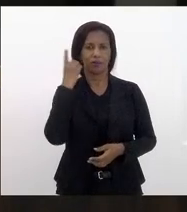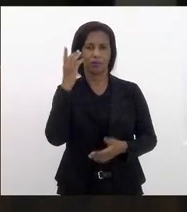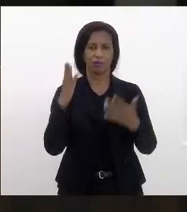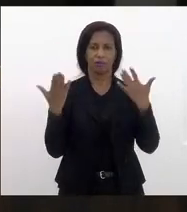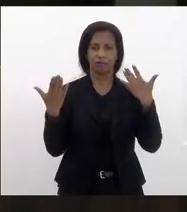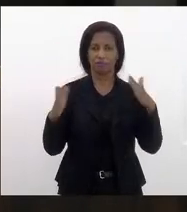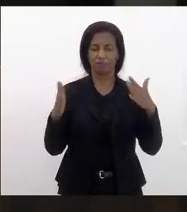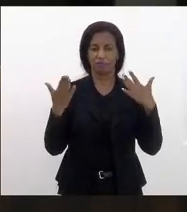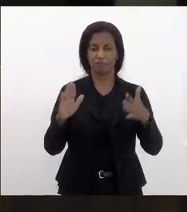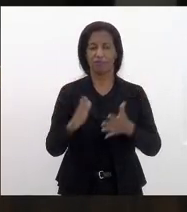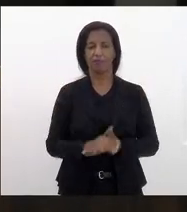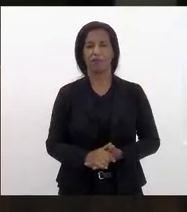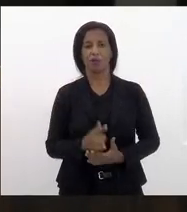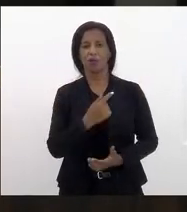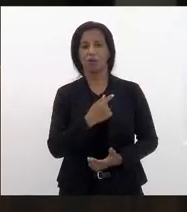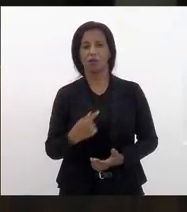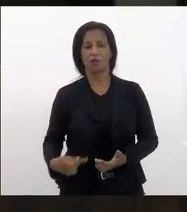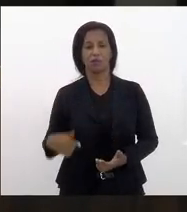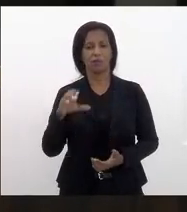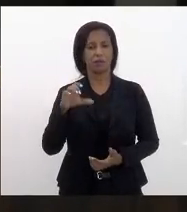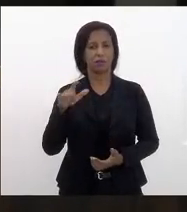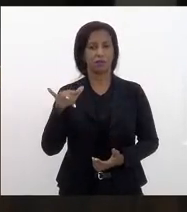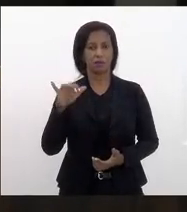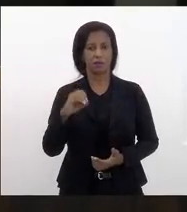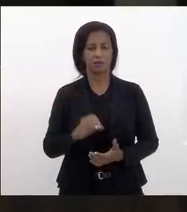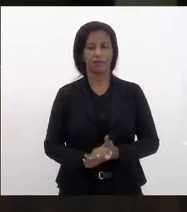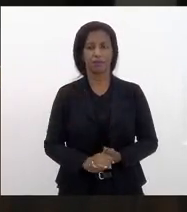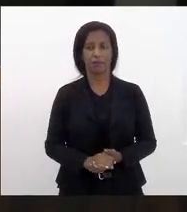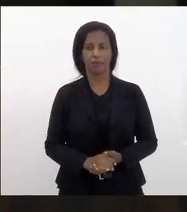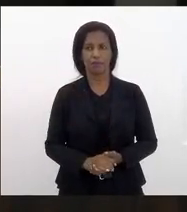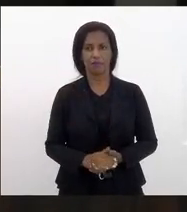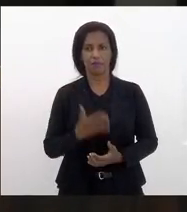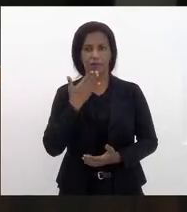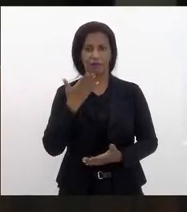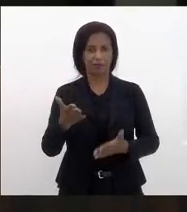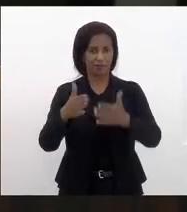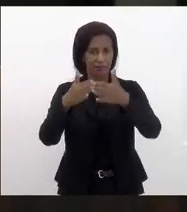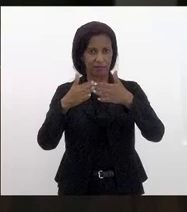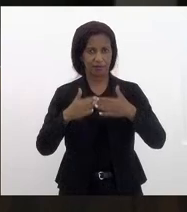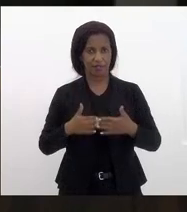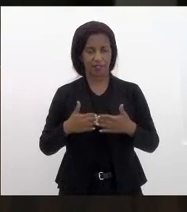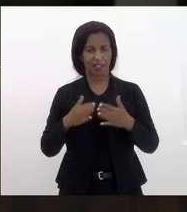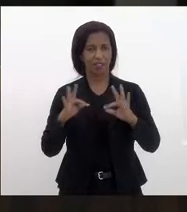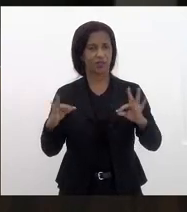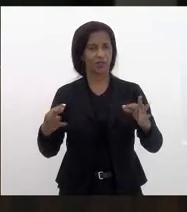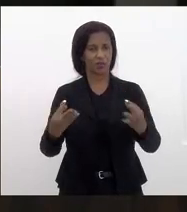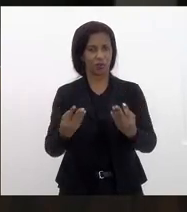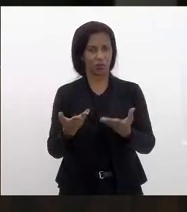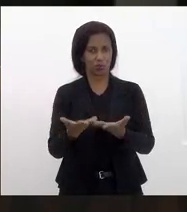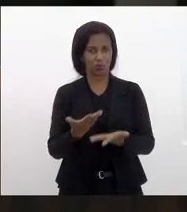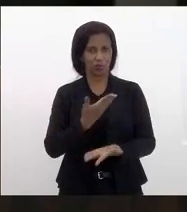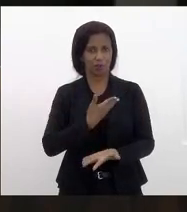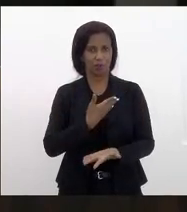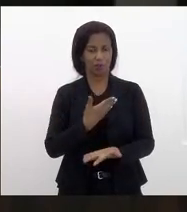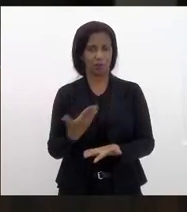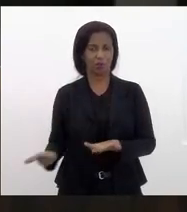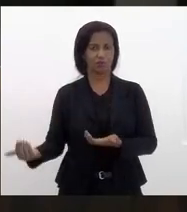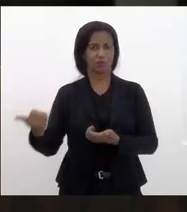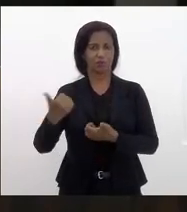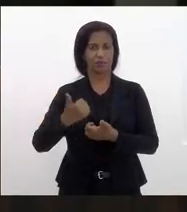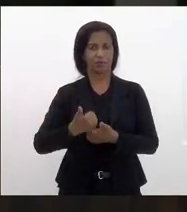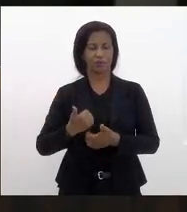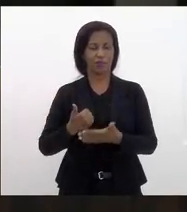parabéns ao governador Cláudio Castro, e eu peço licença aos nobres colegas, e passo a presidência